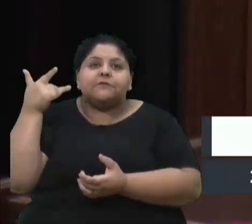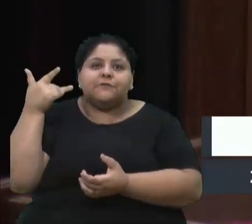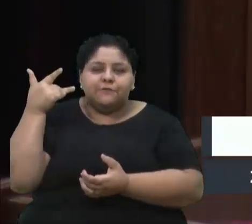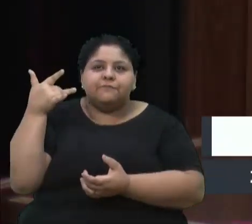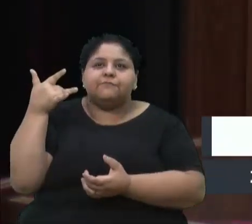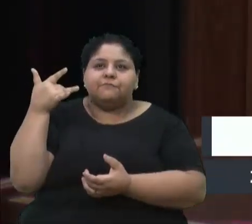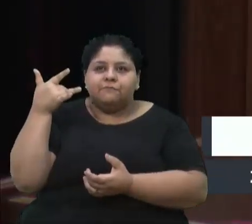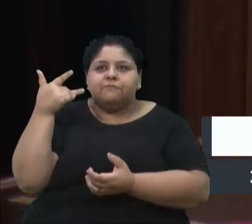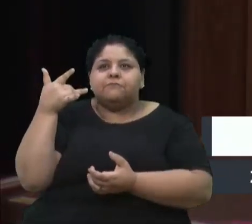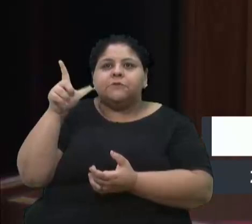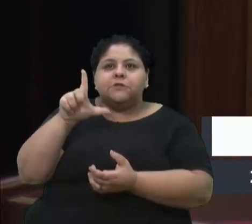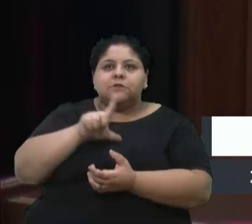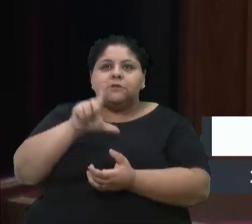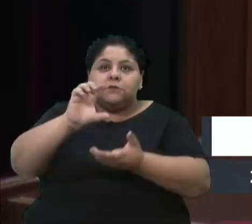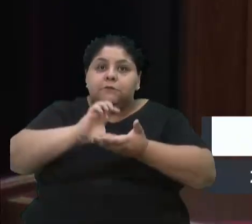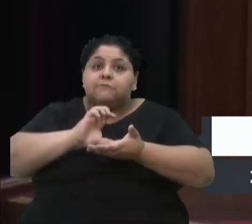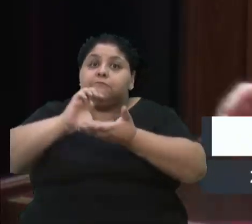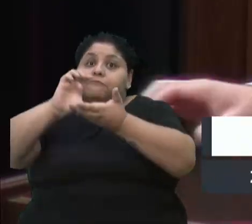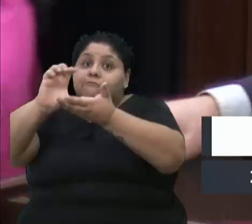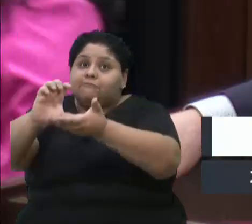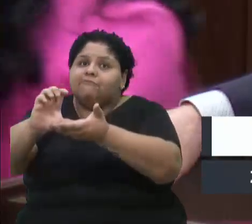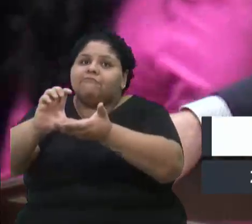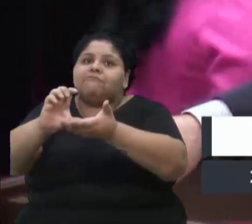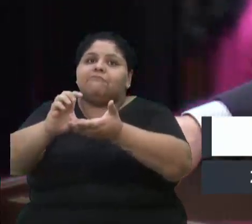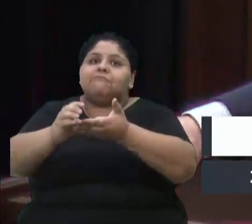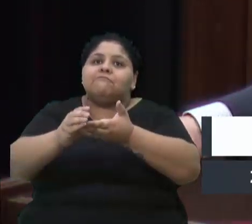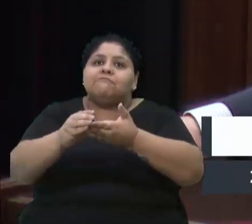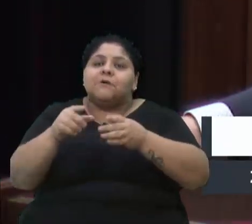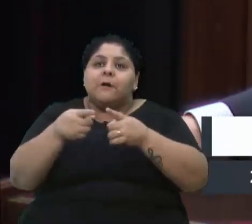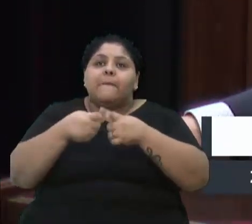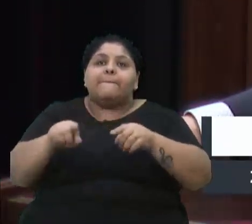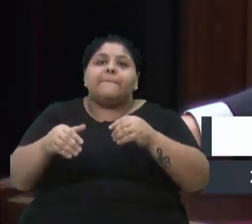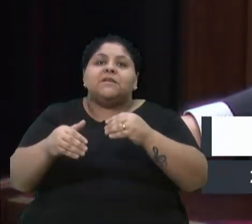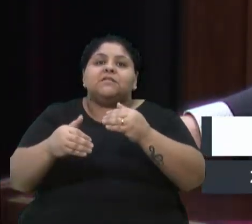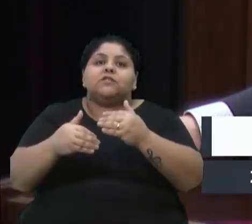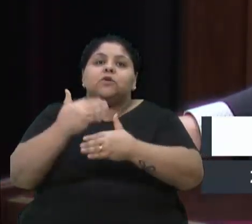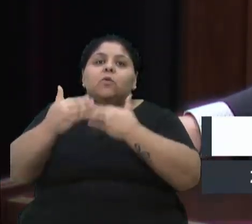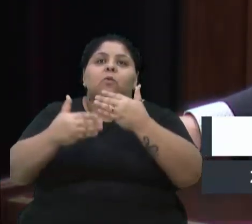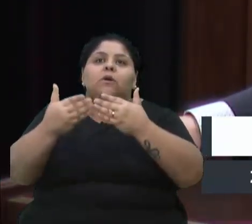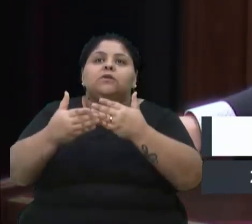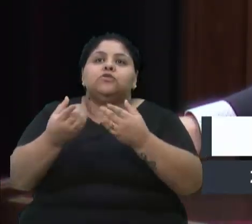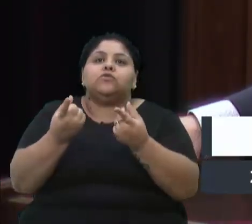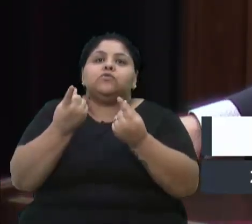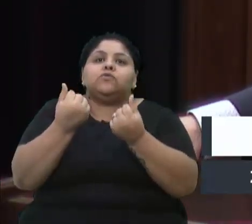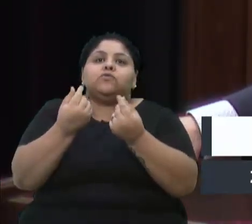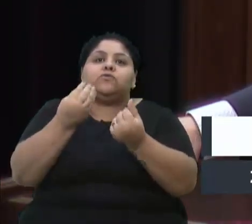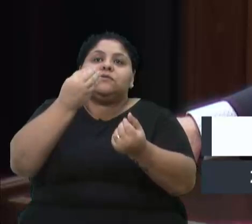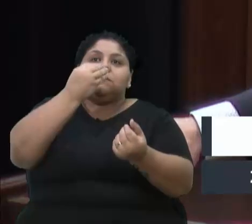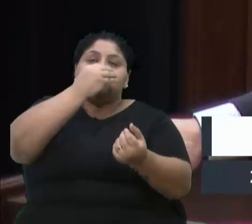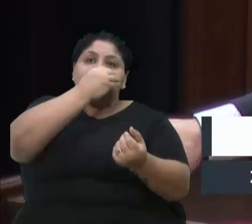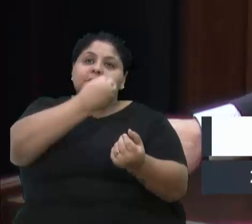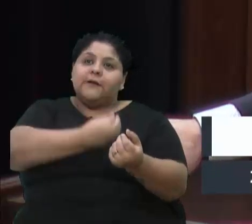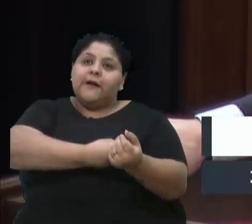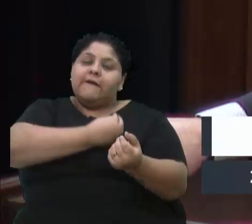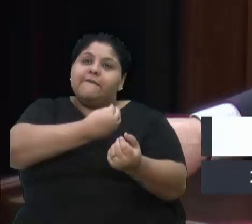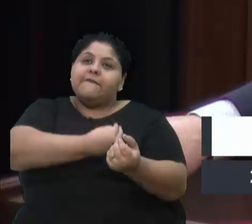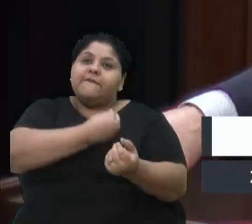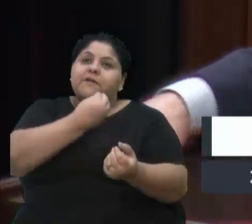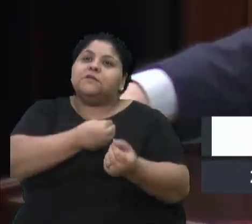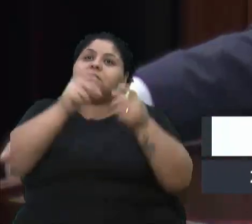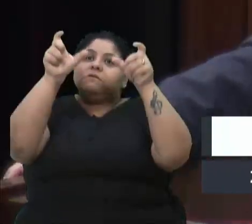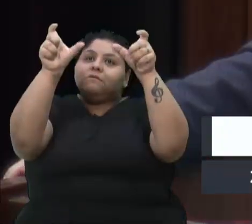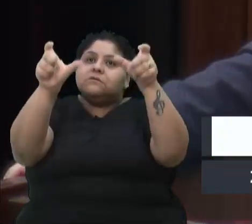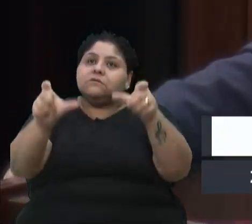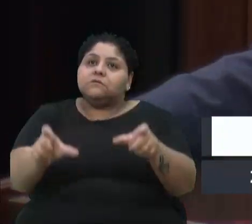Existem custos, valores elevados, existe. Mas quanto custa a vida de um cidadão? Eu tenho uma filha de sete anos, poderia